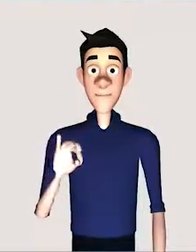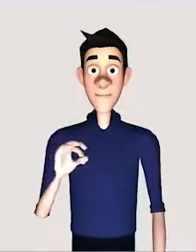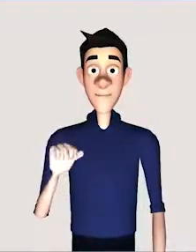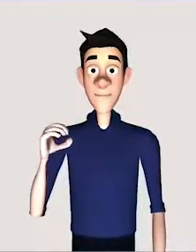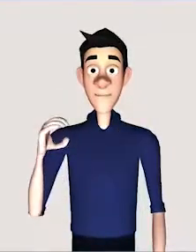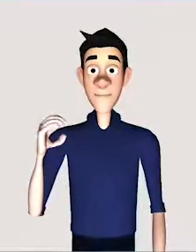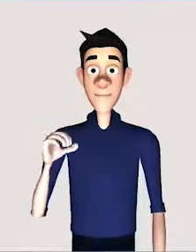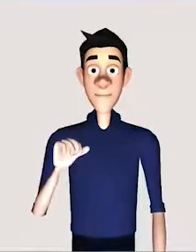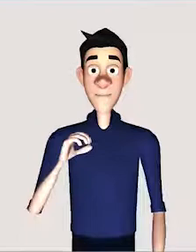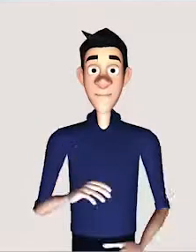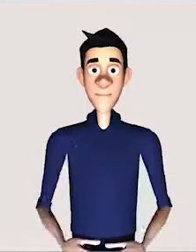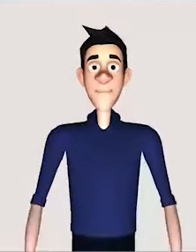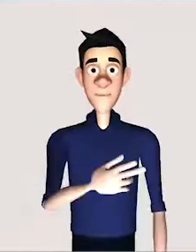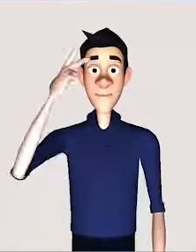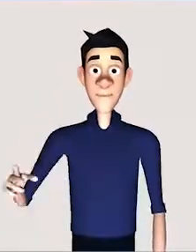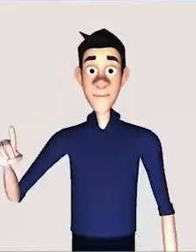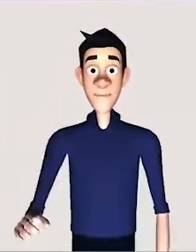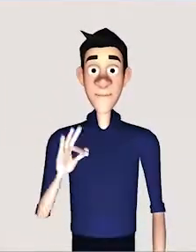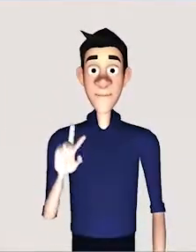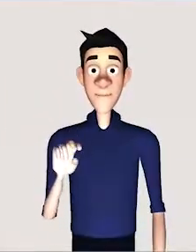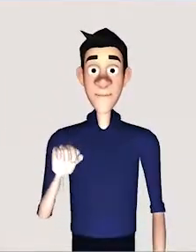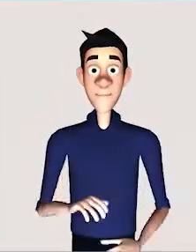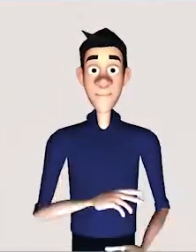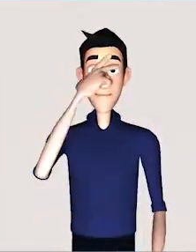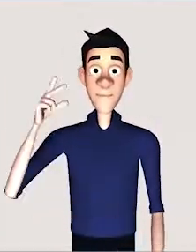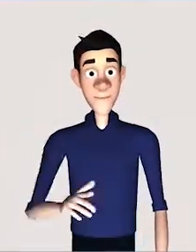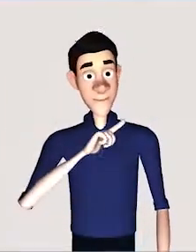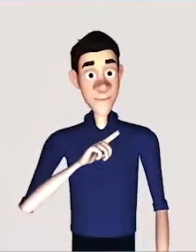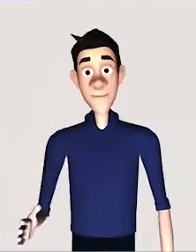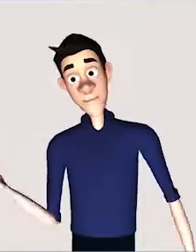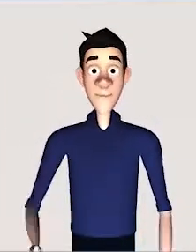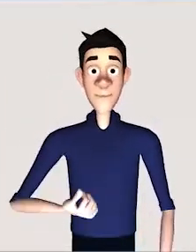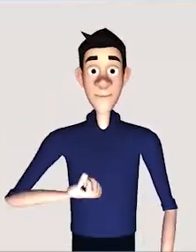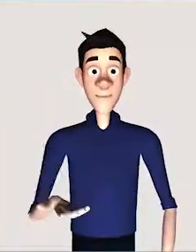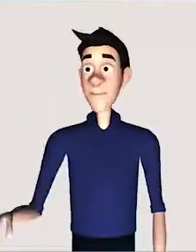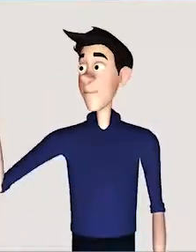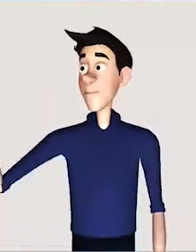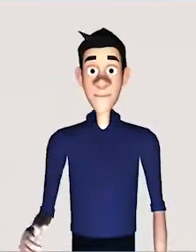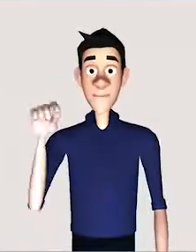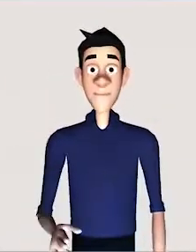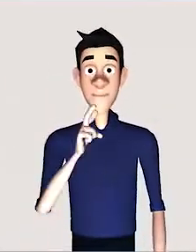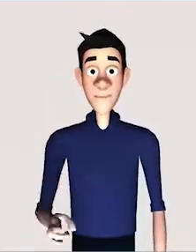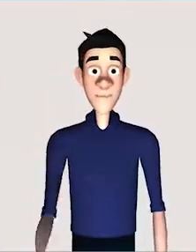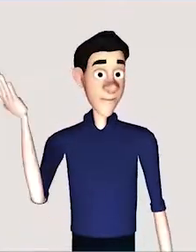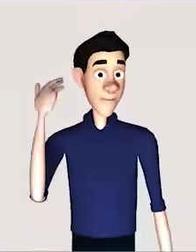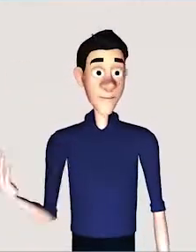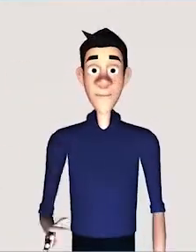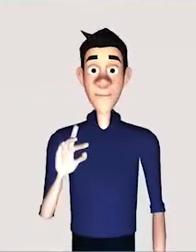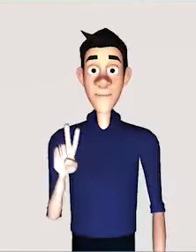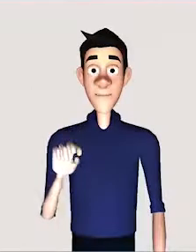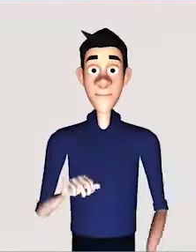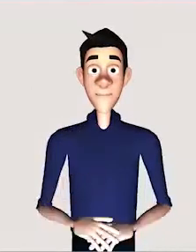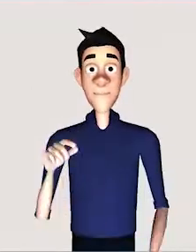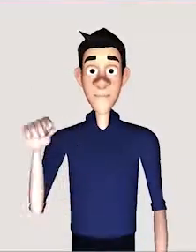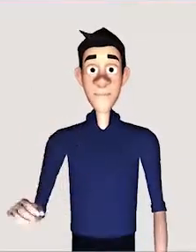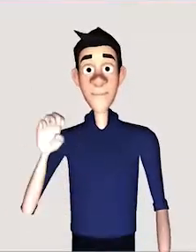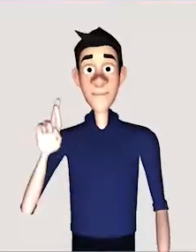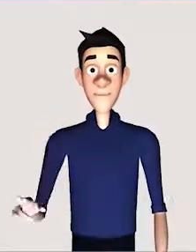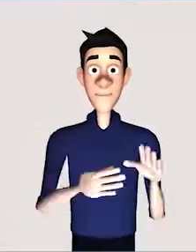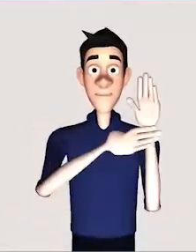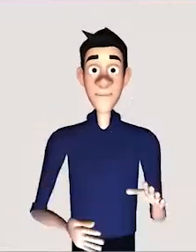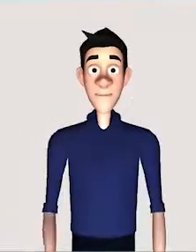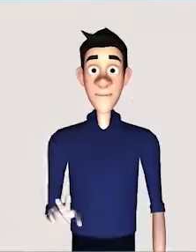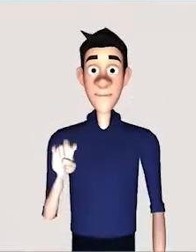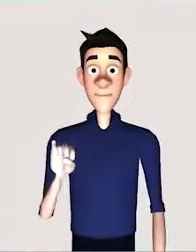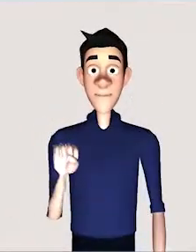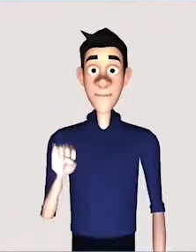tem esses dados, daqueles que responderam ao FVA, que é o fórmula de visitação anual, mas a gente costuma sempre dar essas informações,